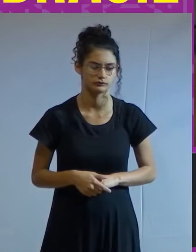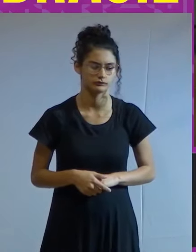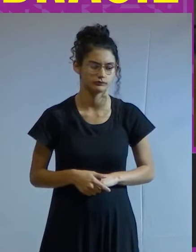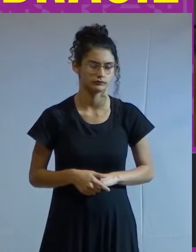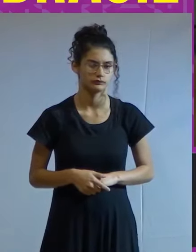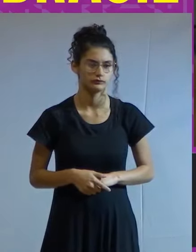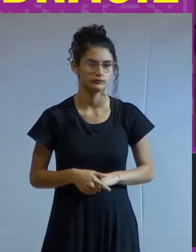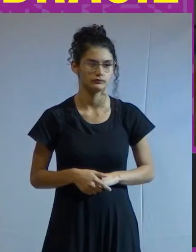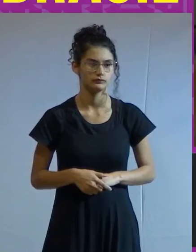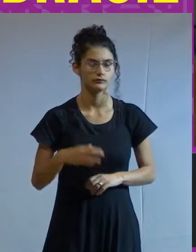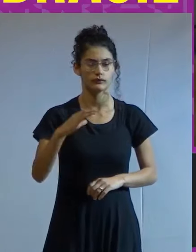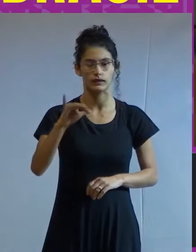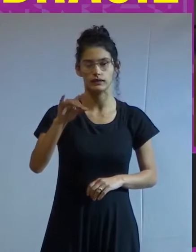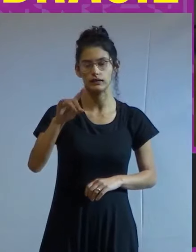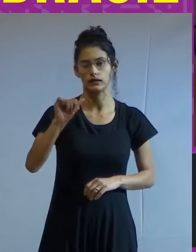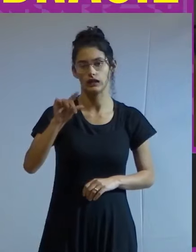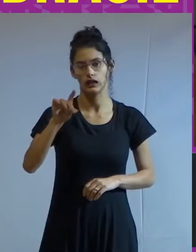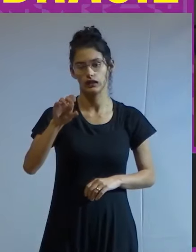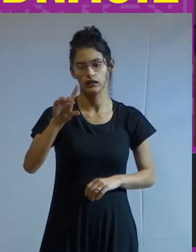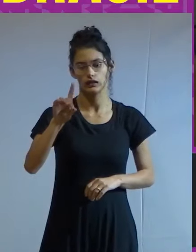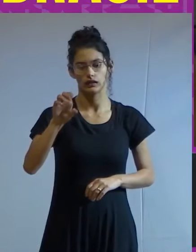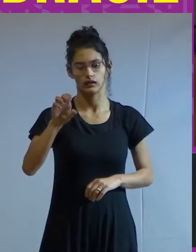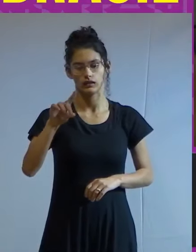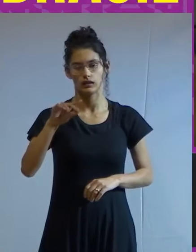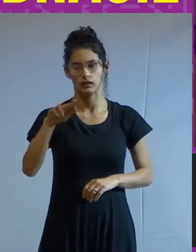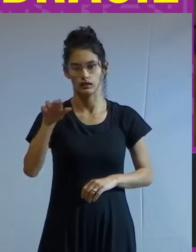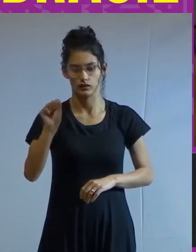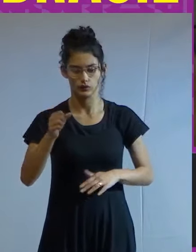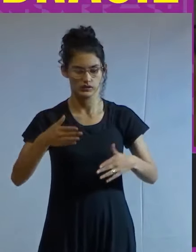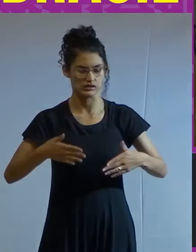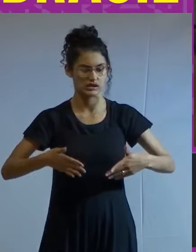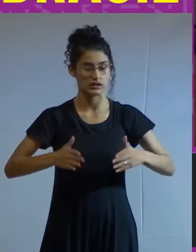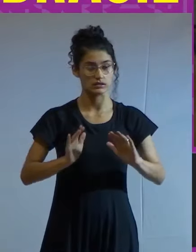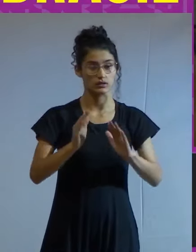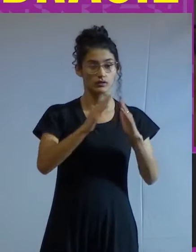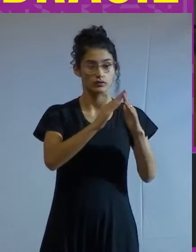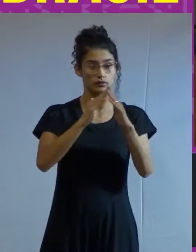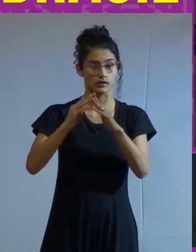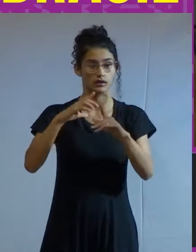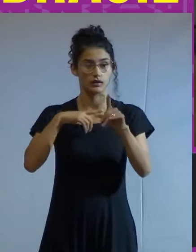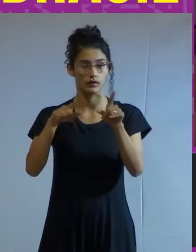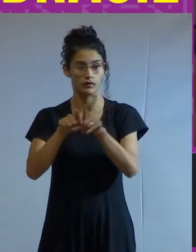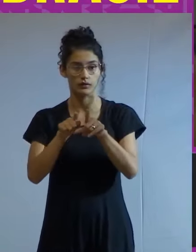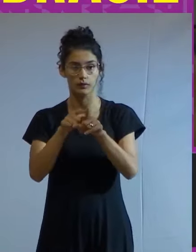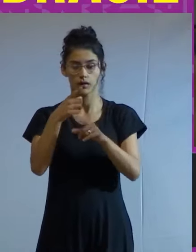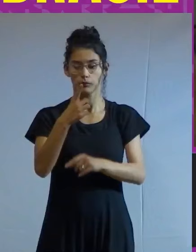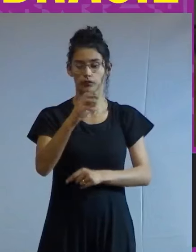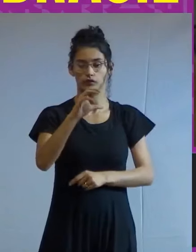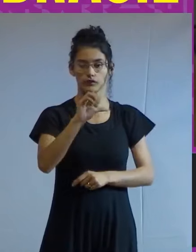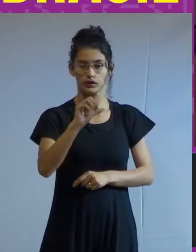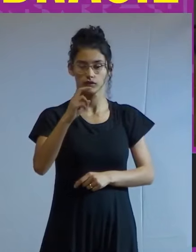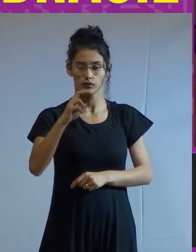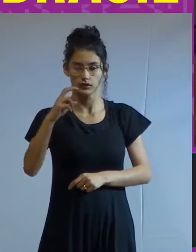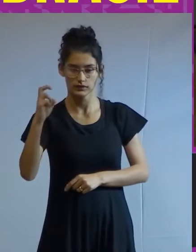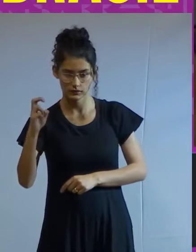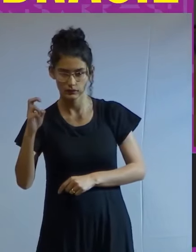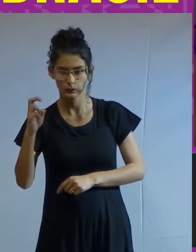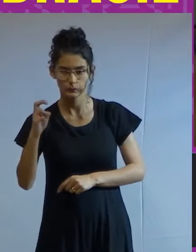Cidade de Deus. Dadinho nasceu na favela Macedo Sobrinho em 1955.